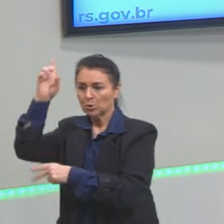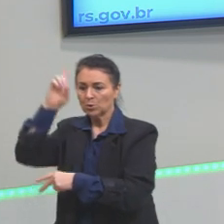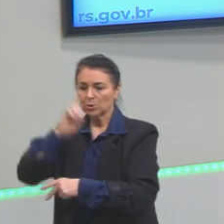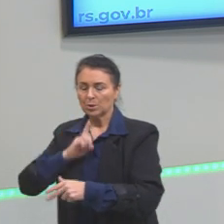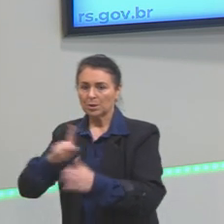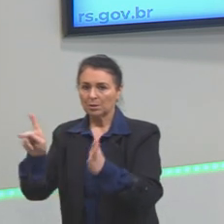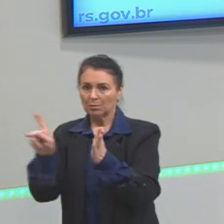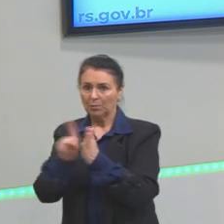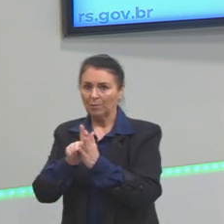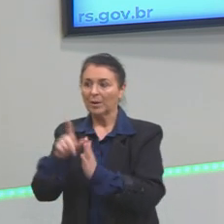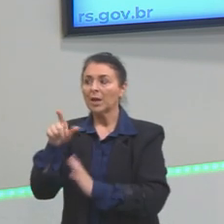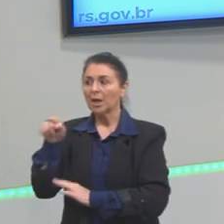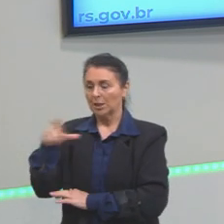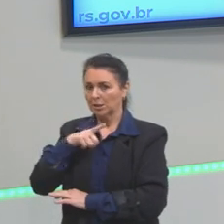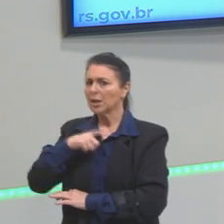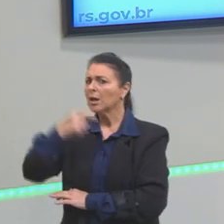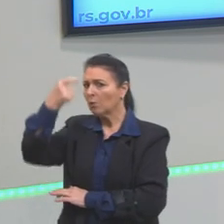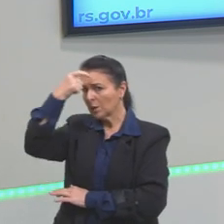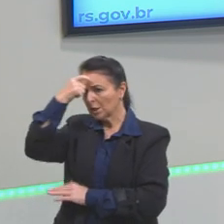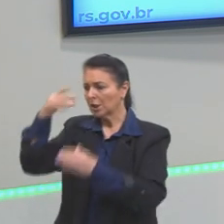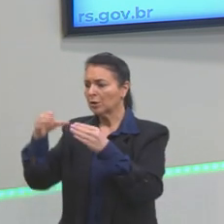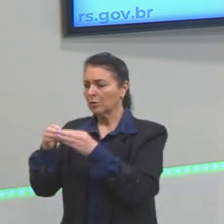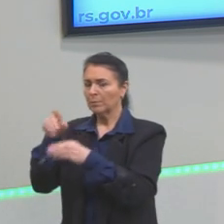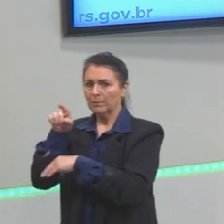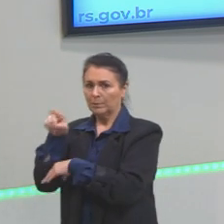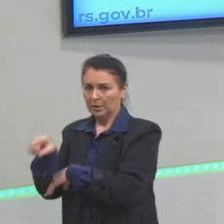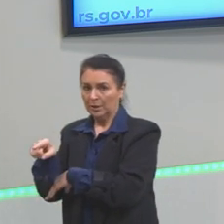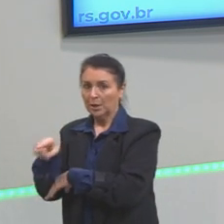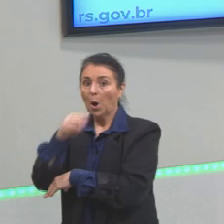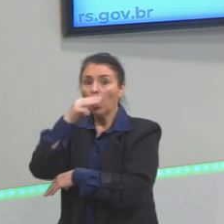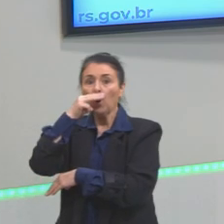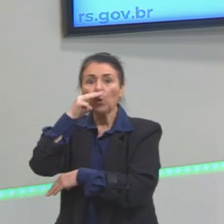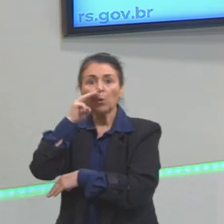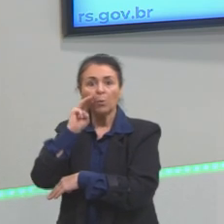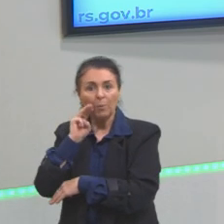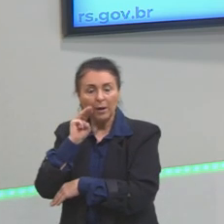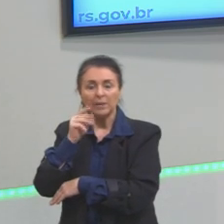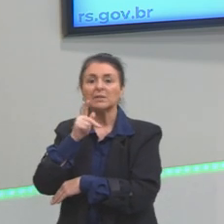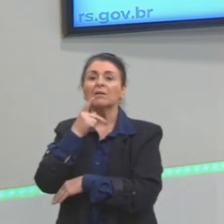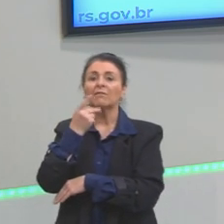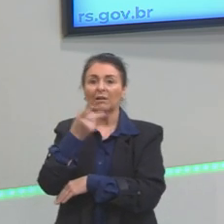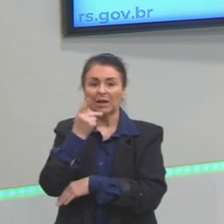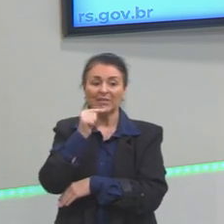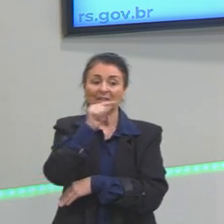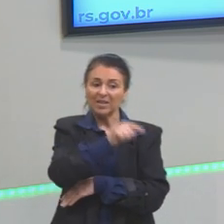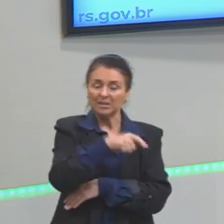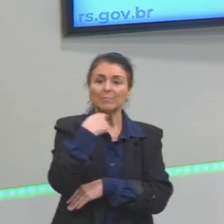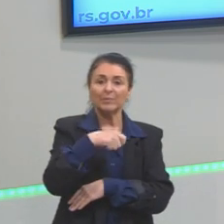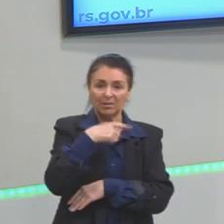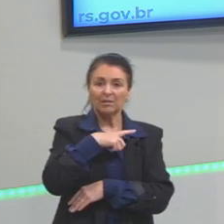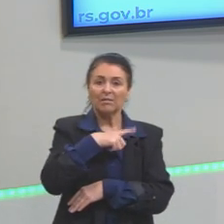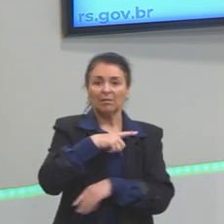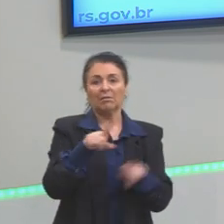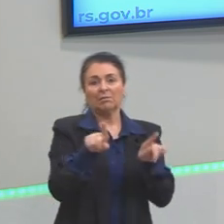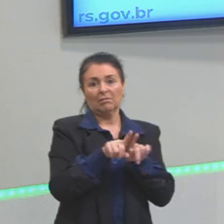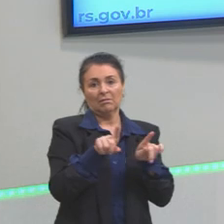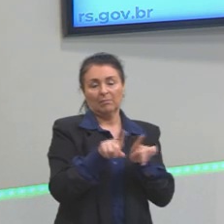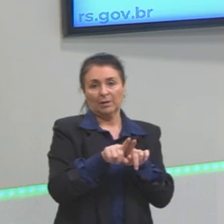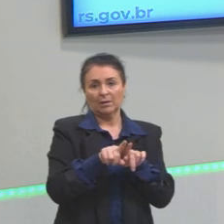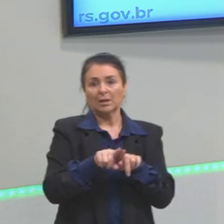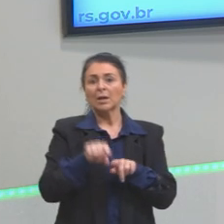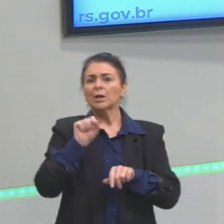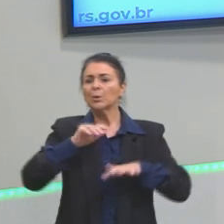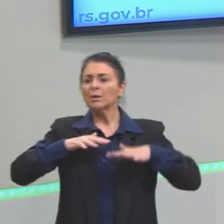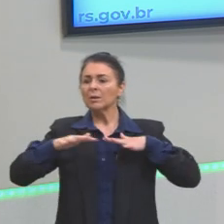têm a sua consciência de classe. E, nesse sentido, Marx cobrava muito mais do proletário ter essa consciência de classe. E o que